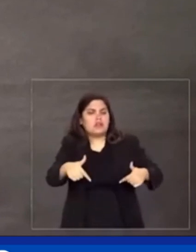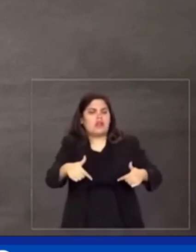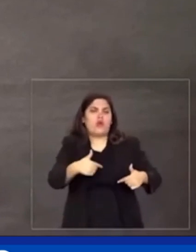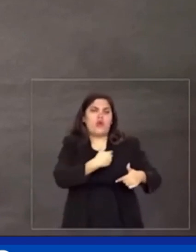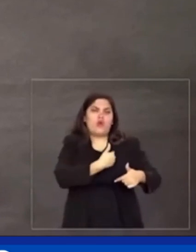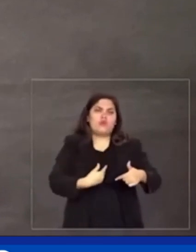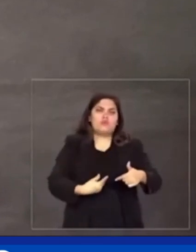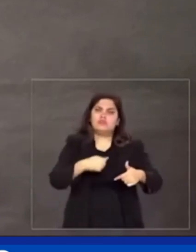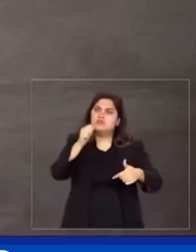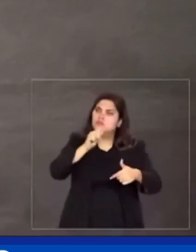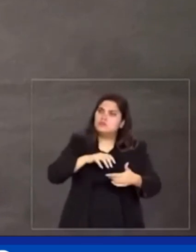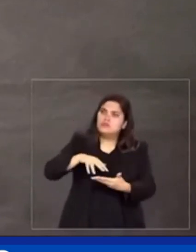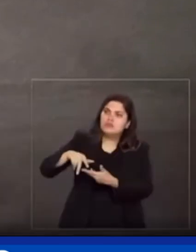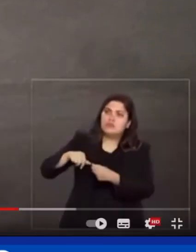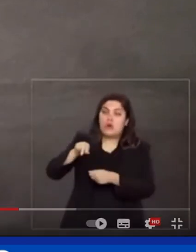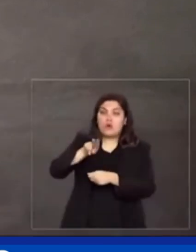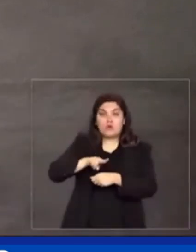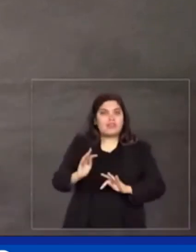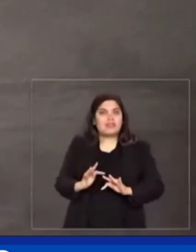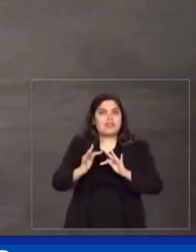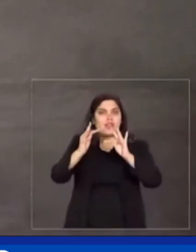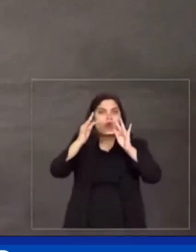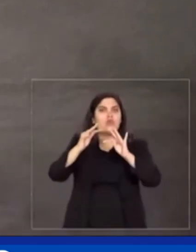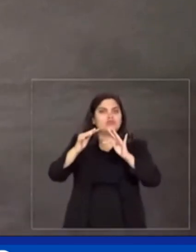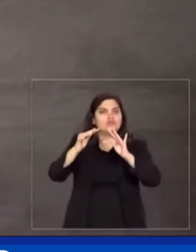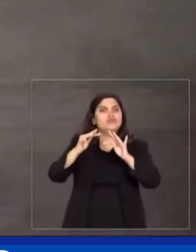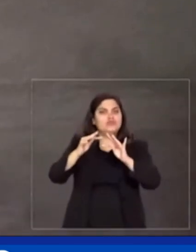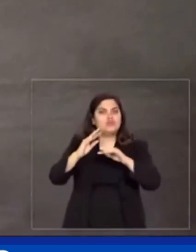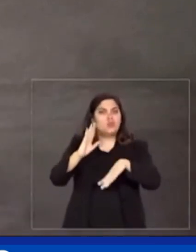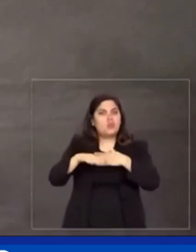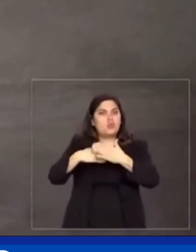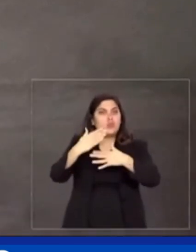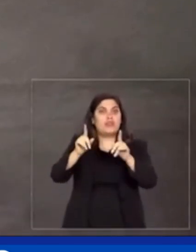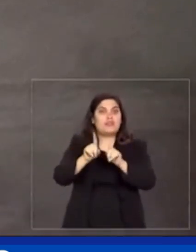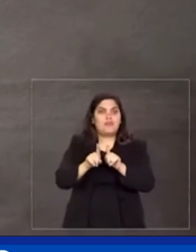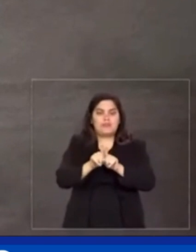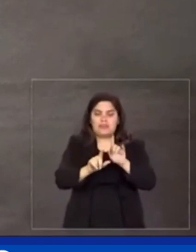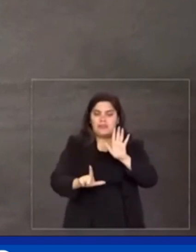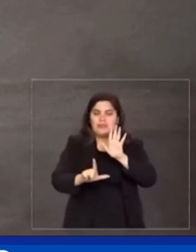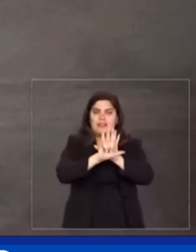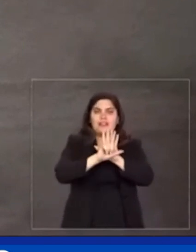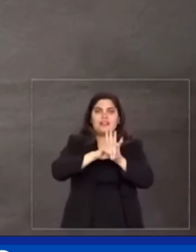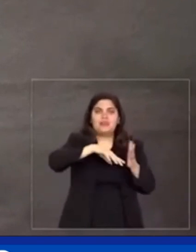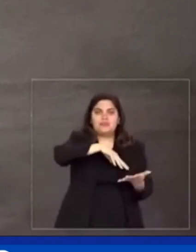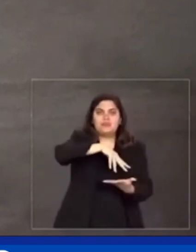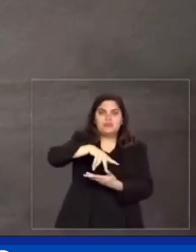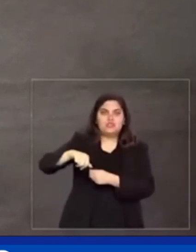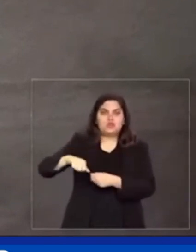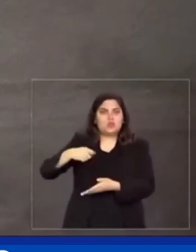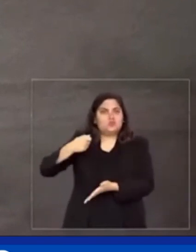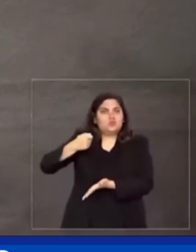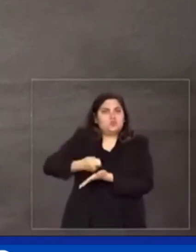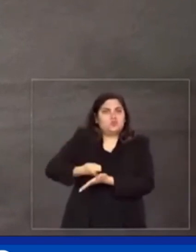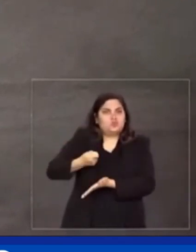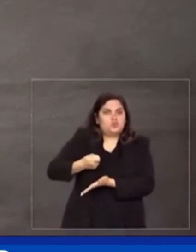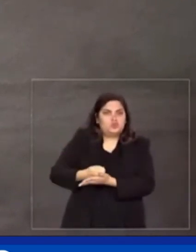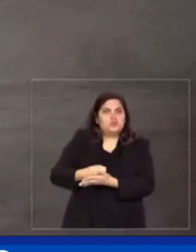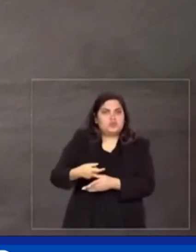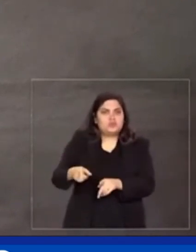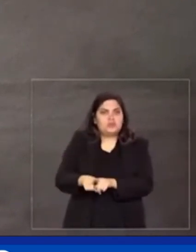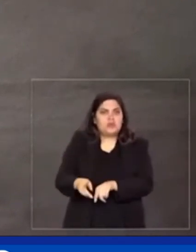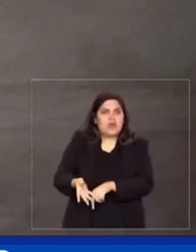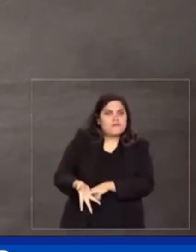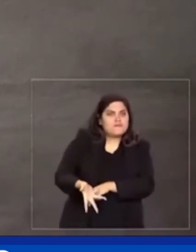por meio de tecnologias avançadas e de uma legislação internacional mais dura e mais